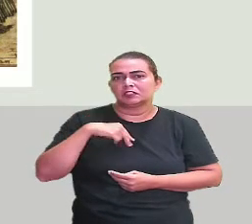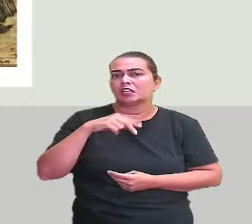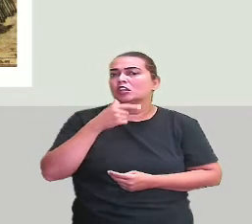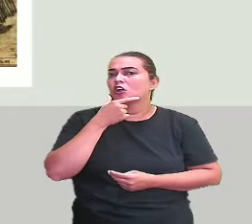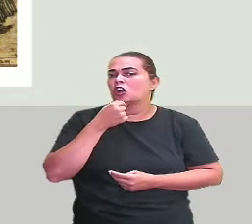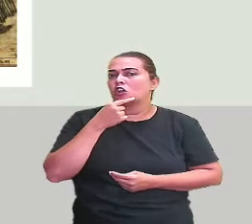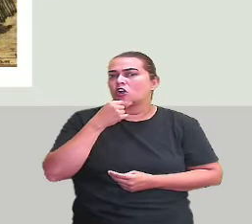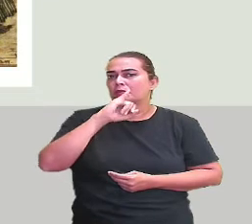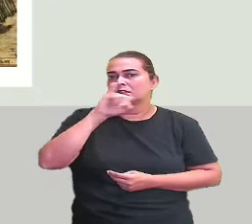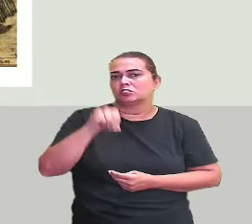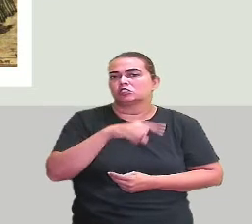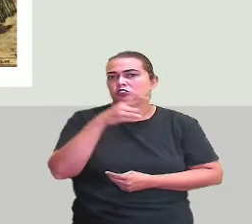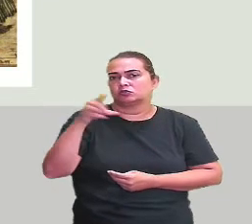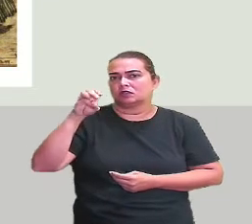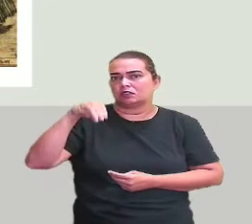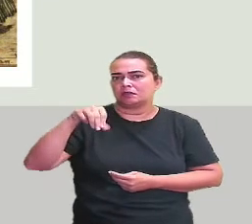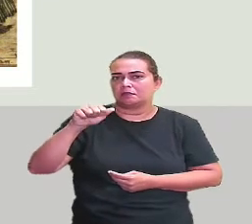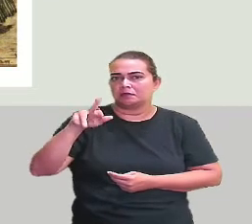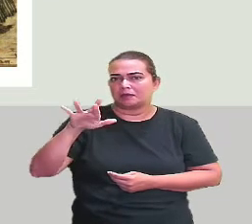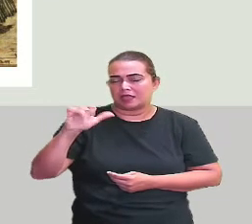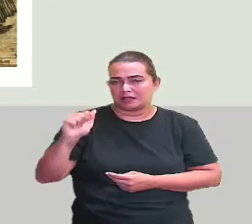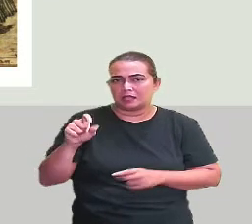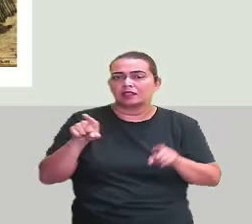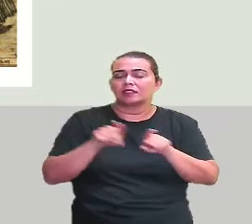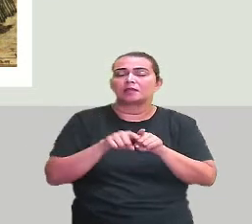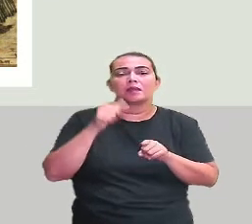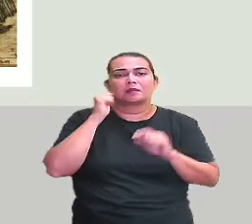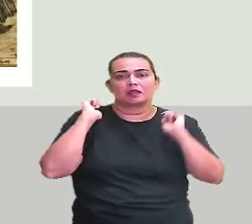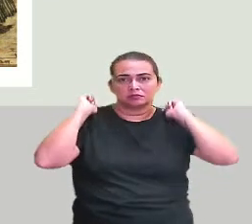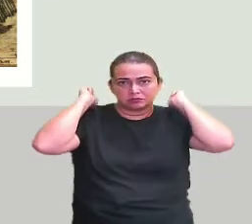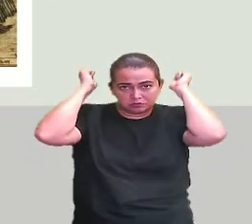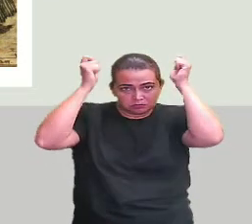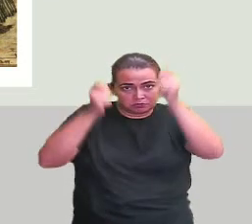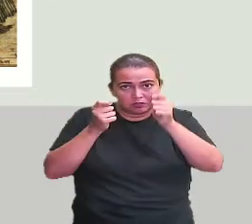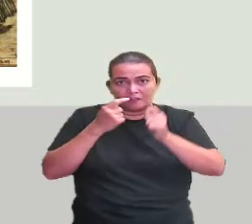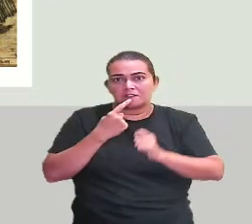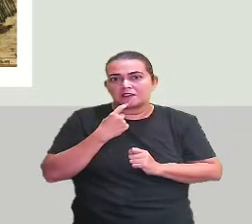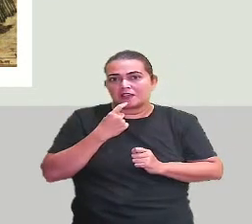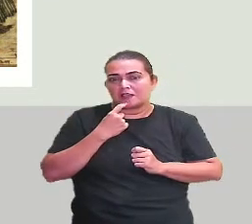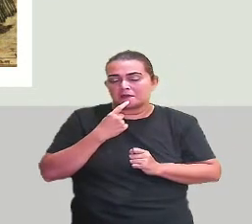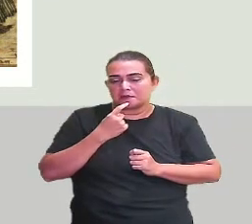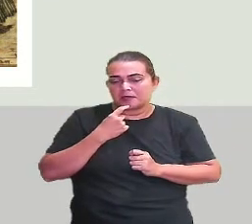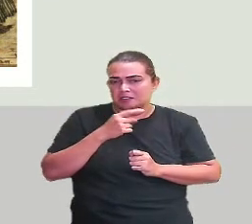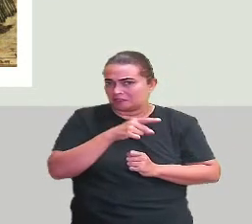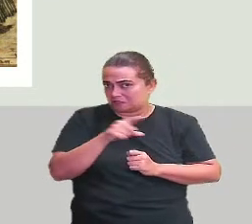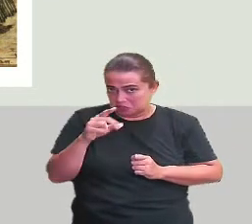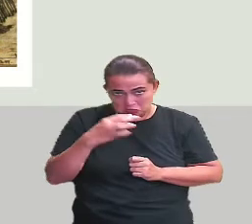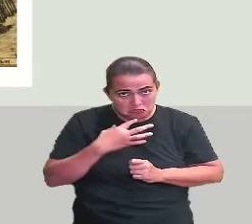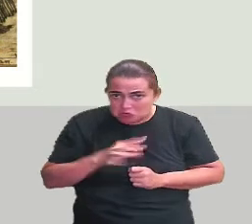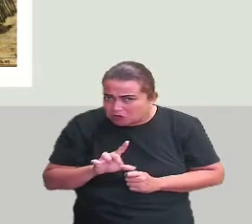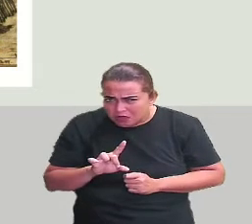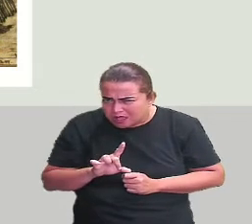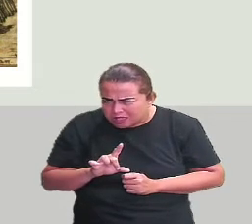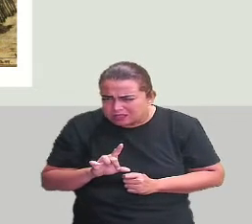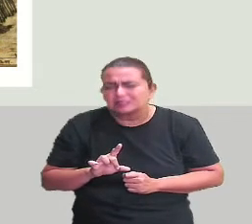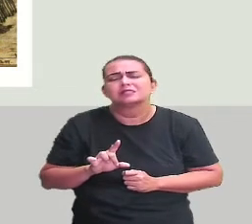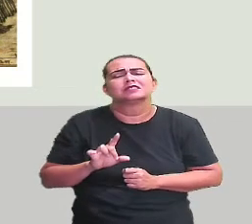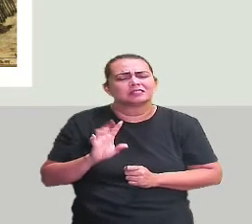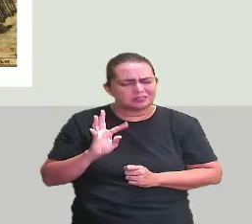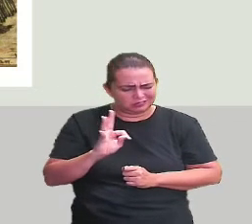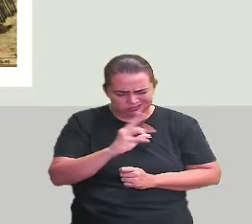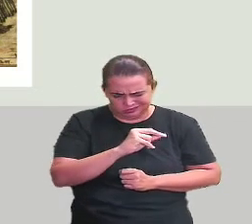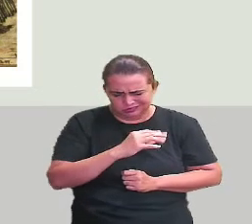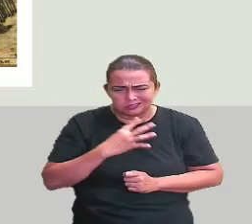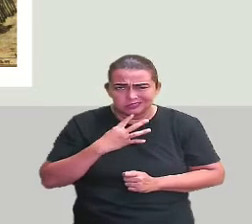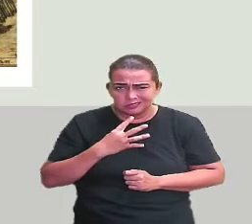Maria e de Chapeuzinho Vermelho. Alguém já que nunca ouviu falar, duvido muito, tá? Todo mundo aqui já ouviu